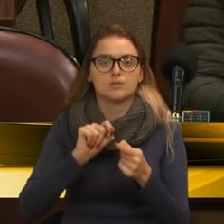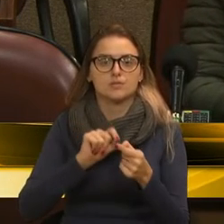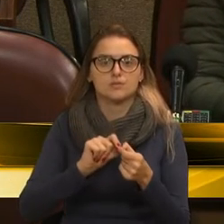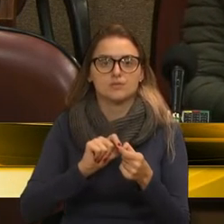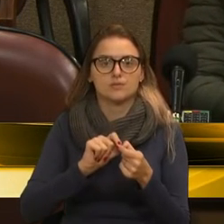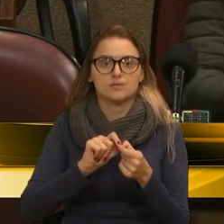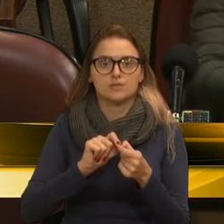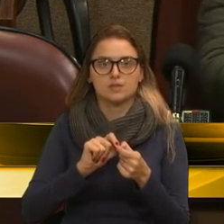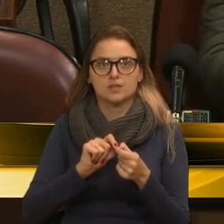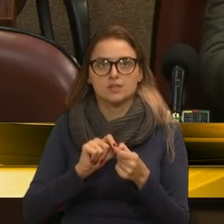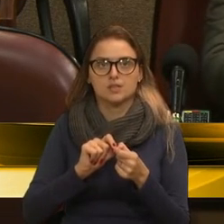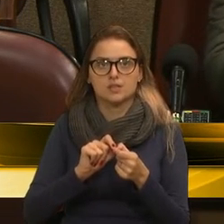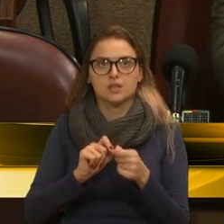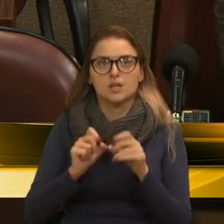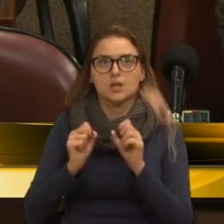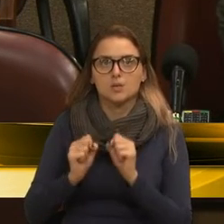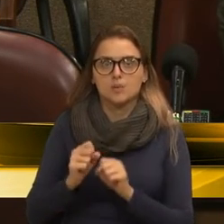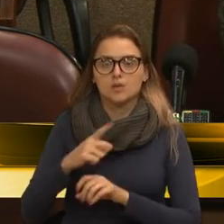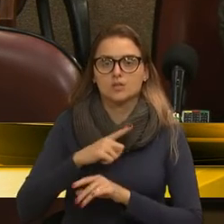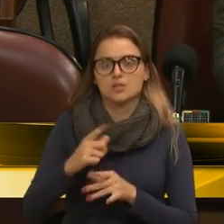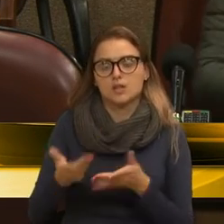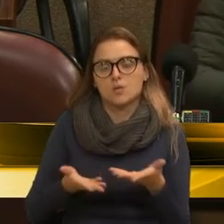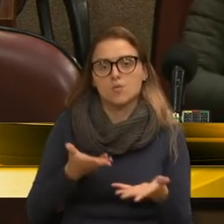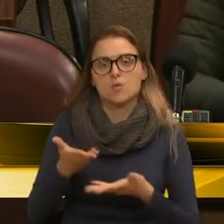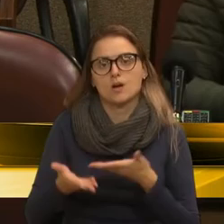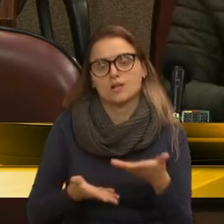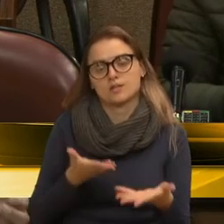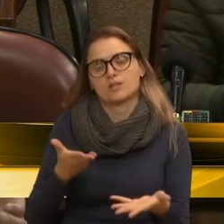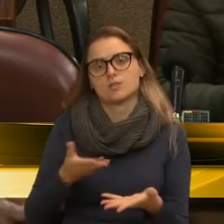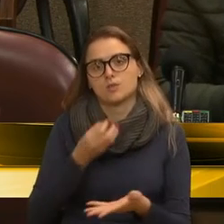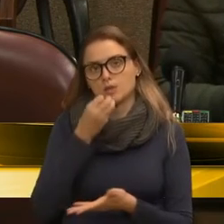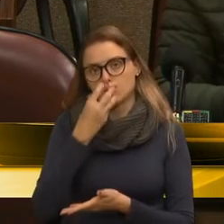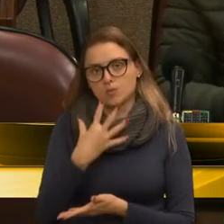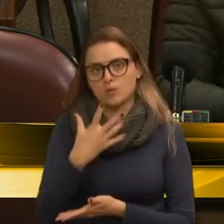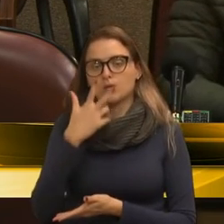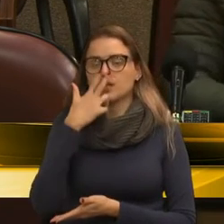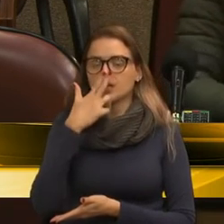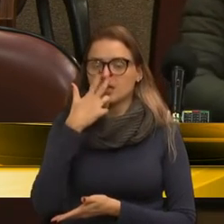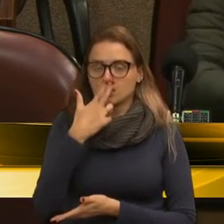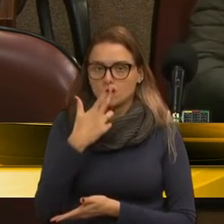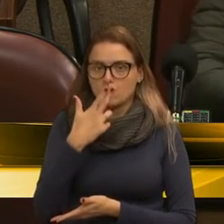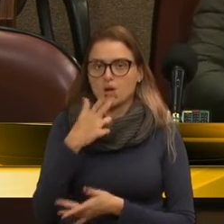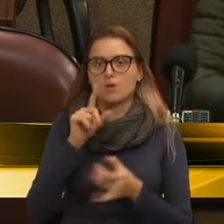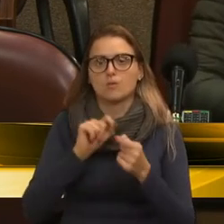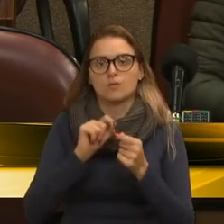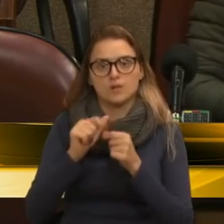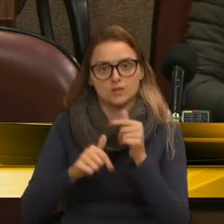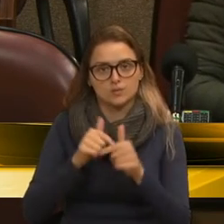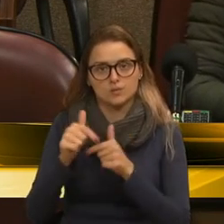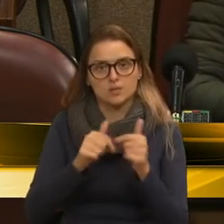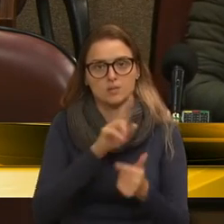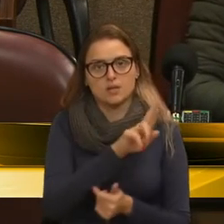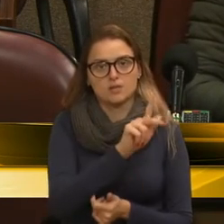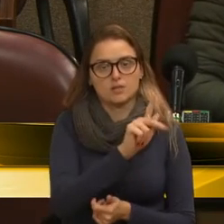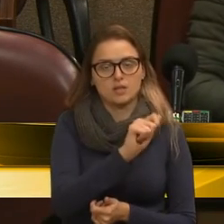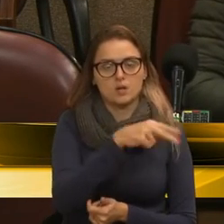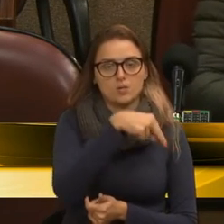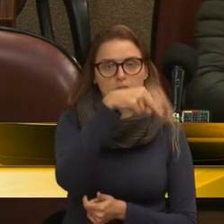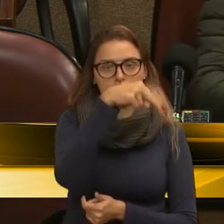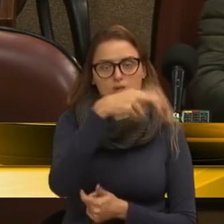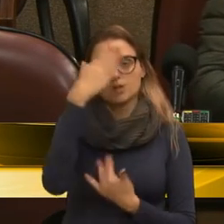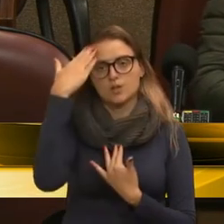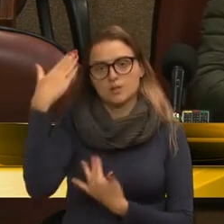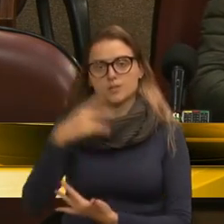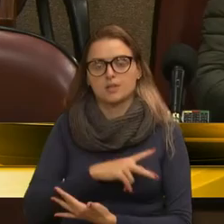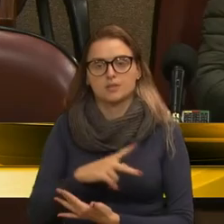central possa ser atendida da melhor forma possível, como também faz o trabalho na UPA Zona Norte. Era isso, senhor presidente.